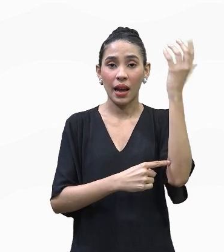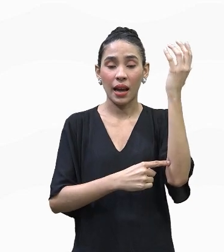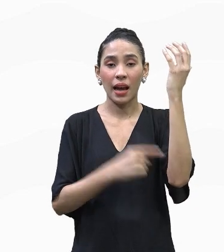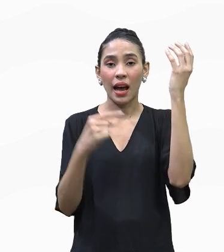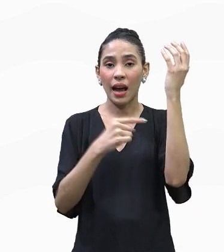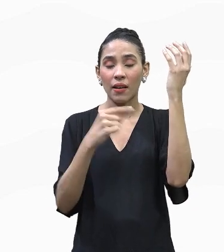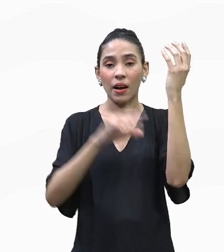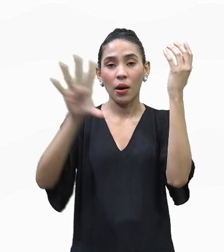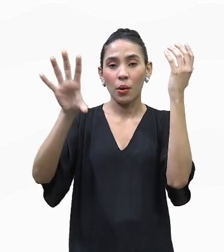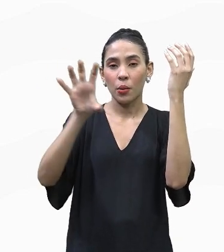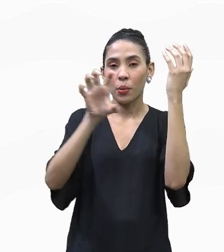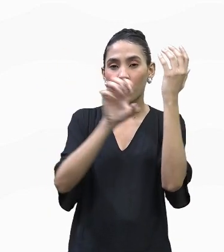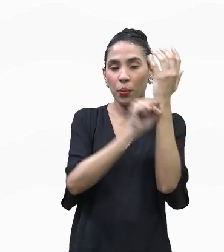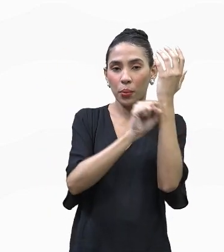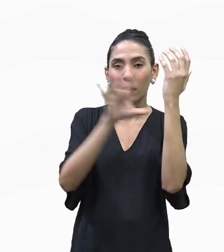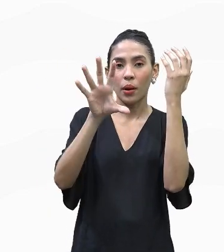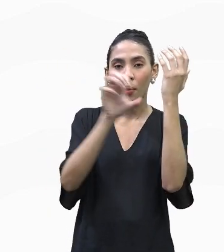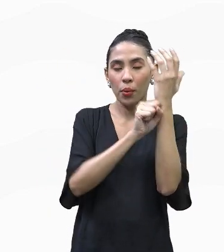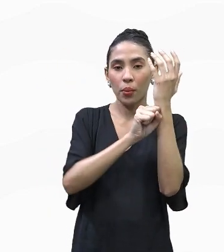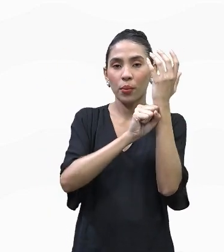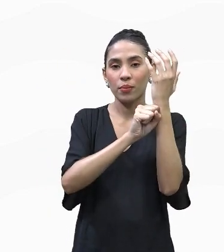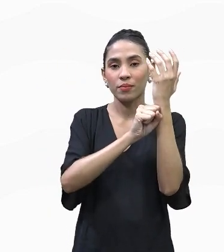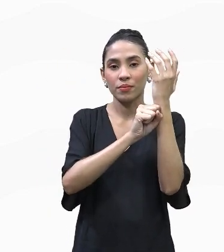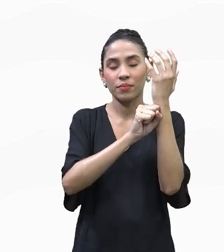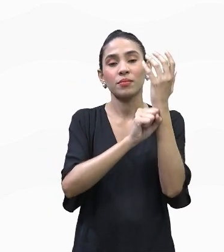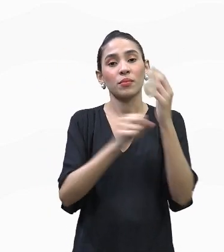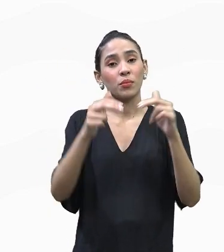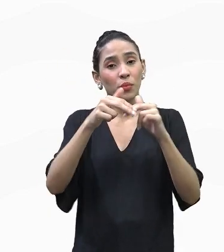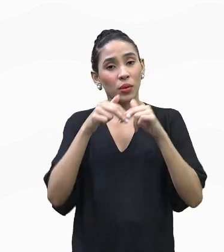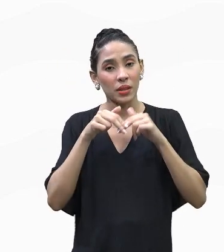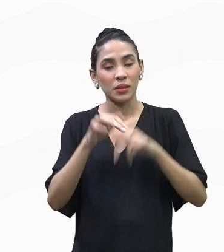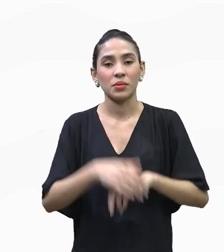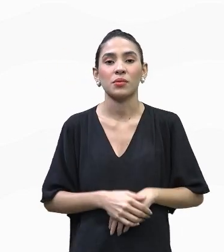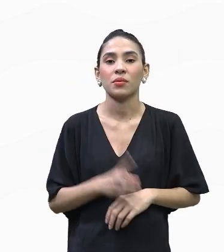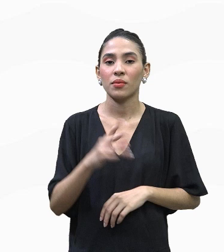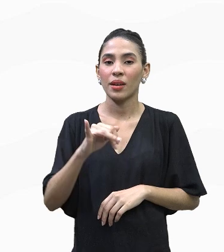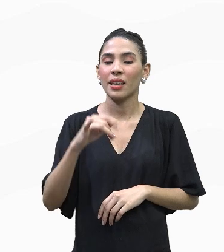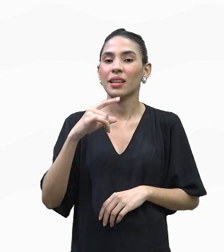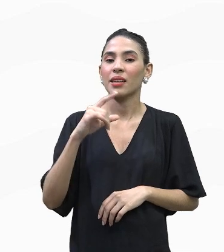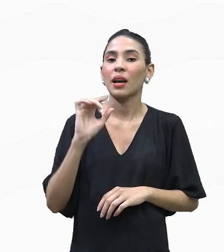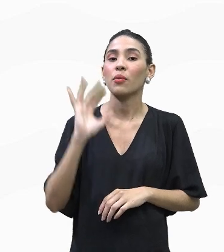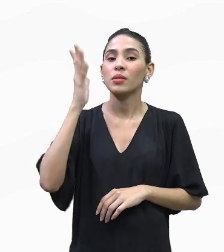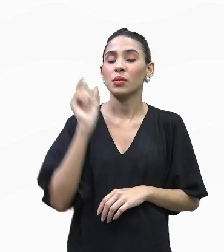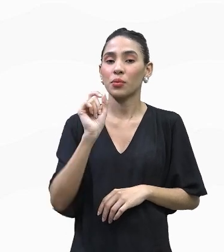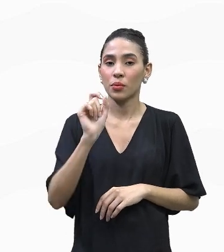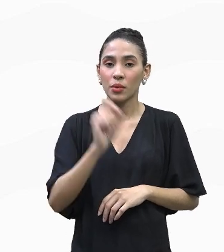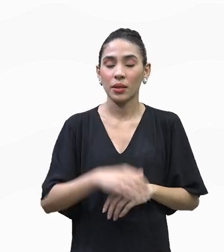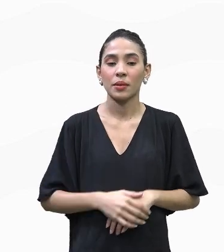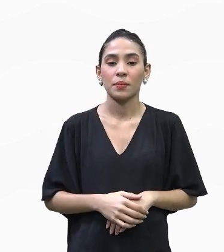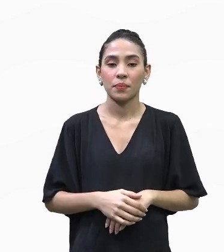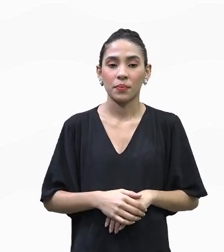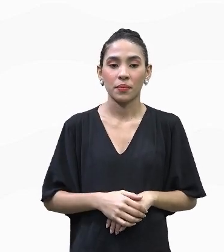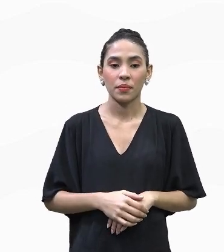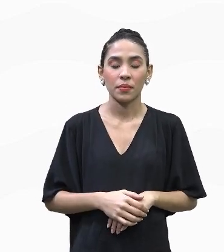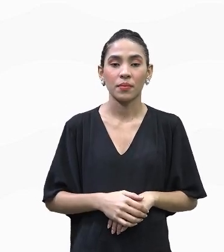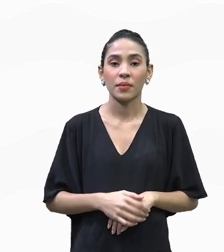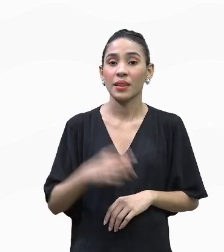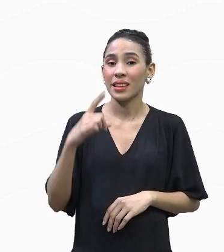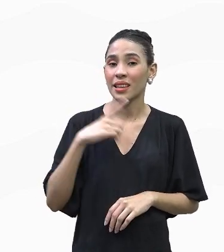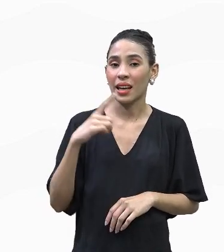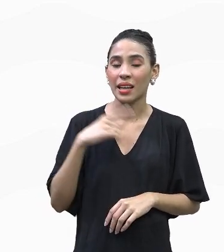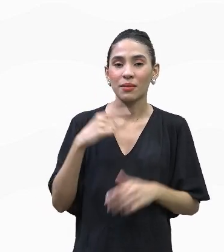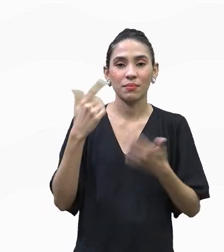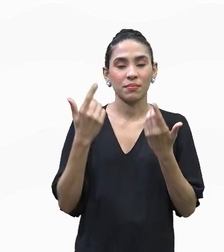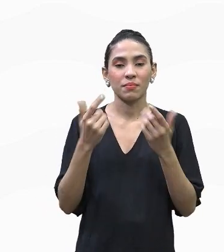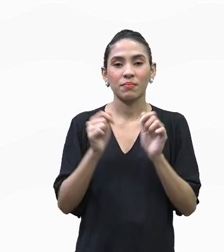acabam absorvendo o carbono da atmosfera e é por causa disso que ela vai acabar, então, fazendo com que haja uma